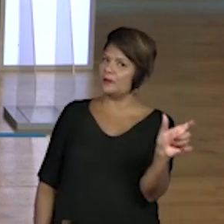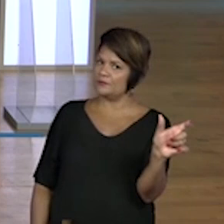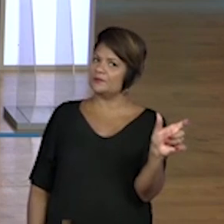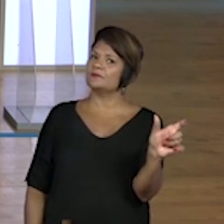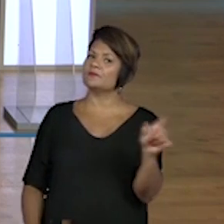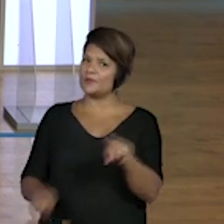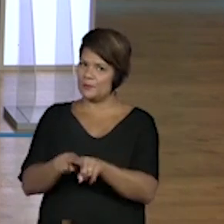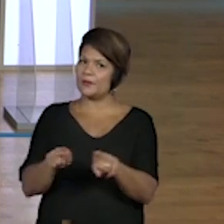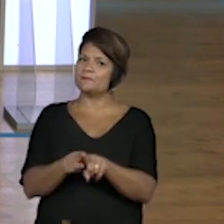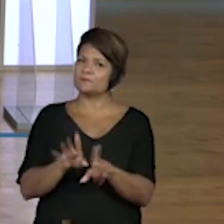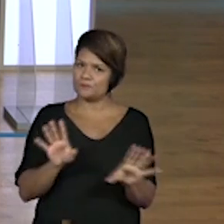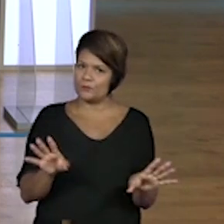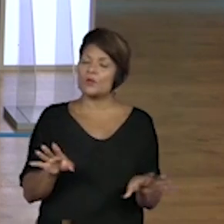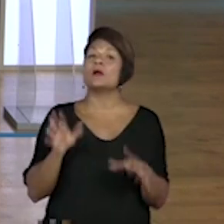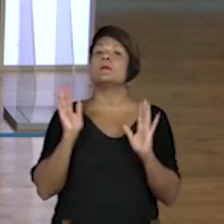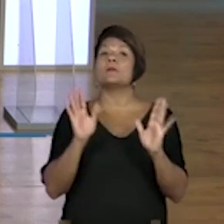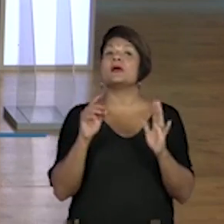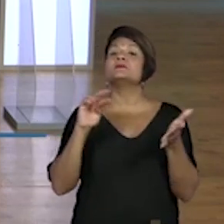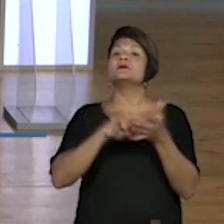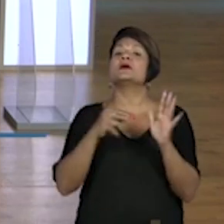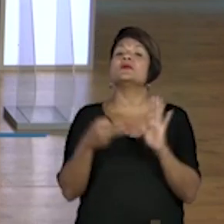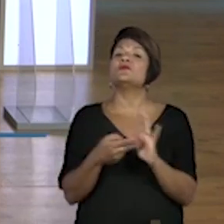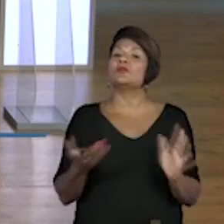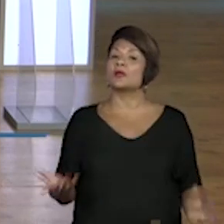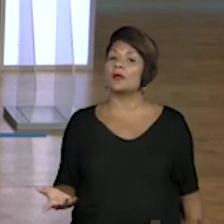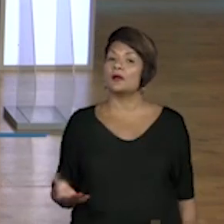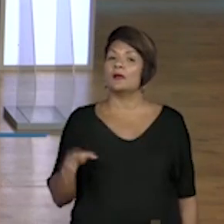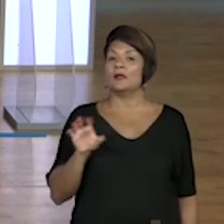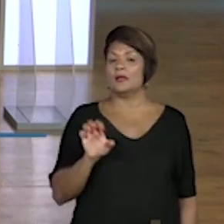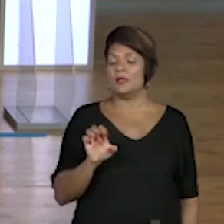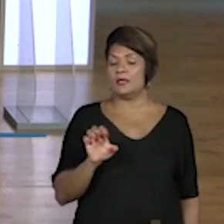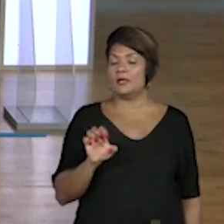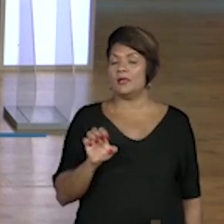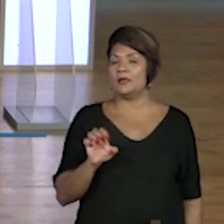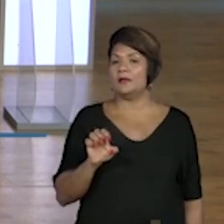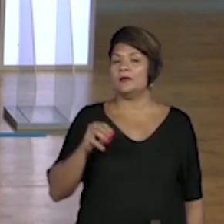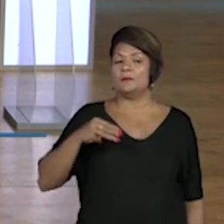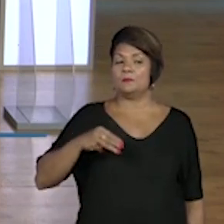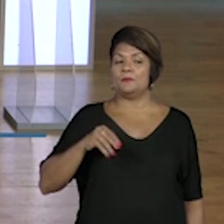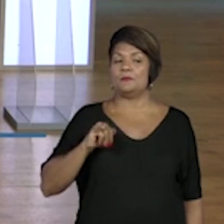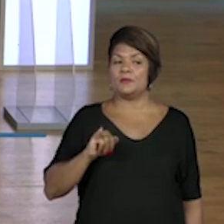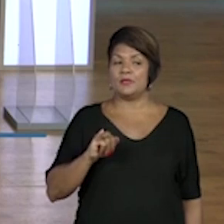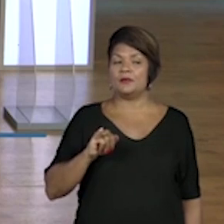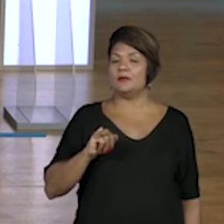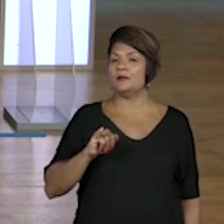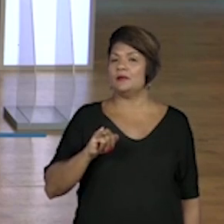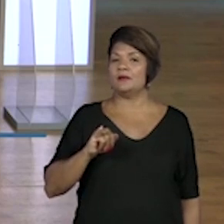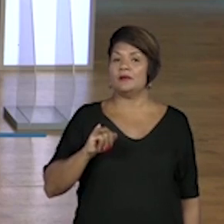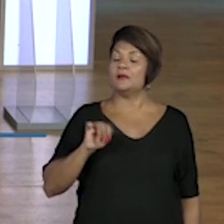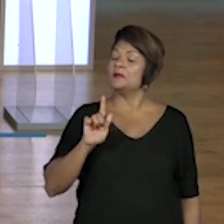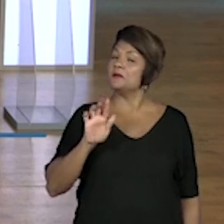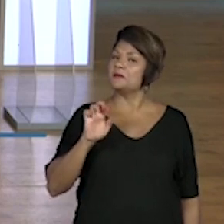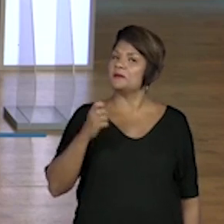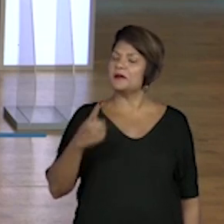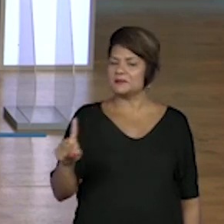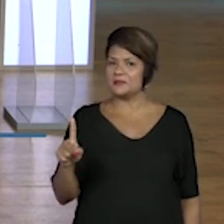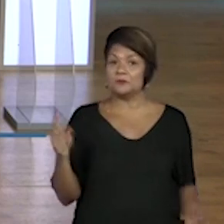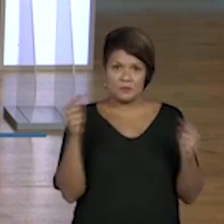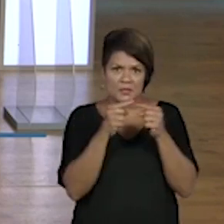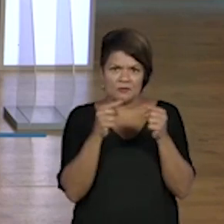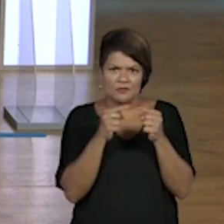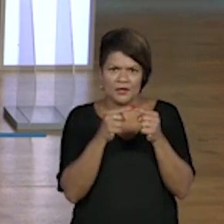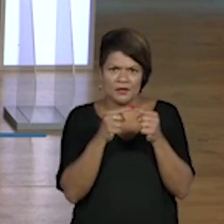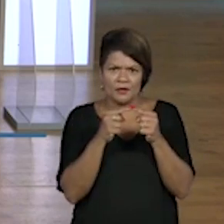Então, qual é o significado da palavra emigração? E será que ela tem a ver também com migração, com imigração?